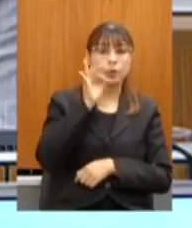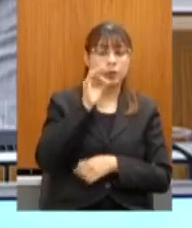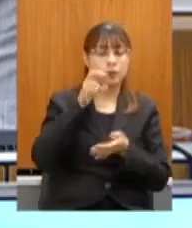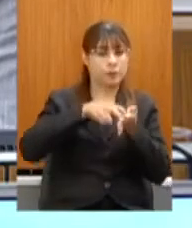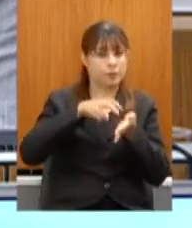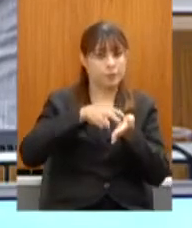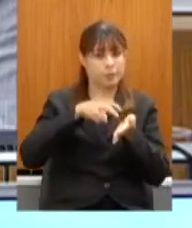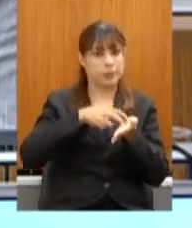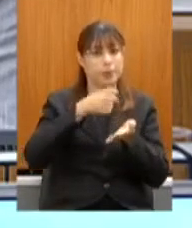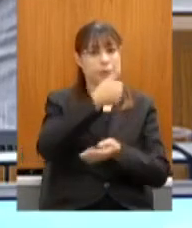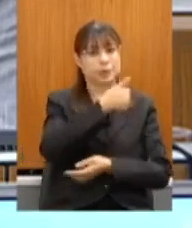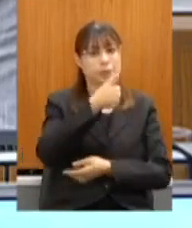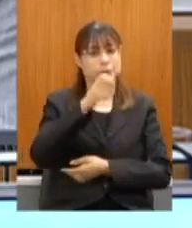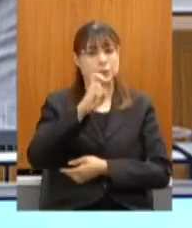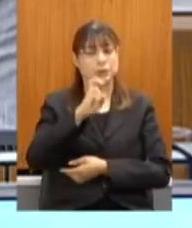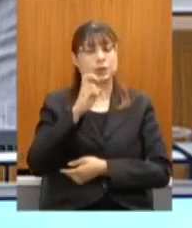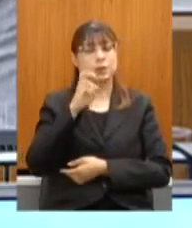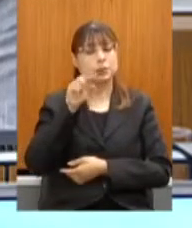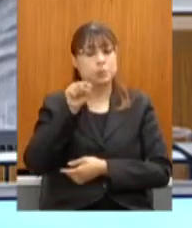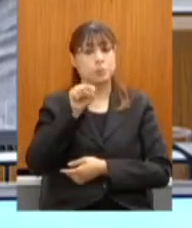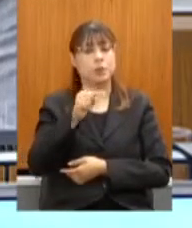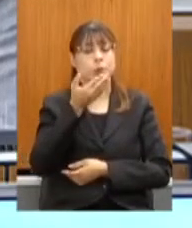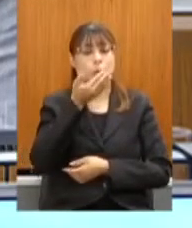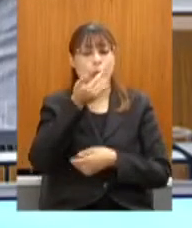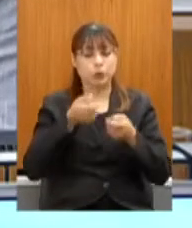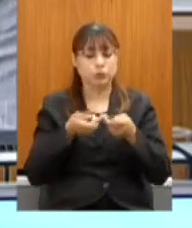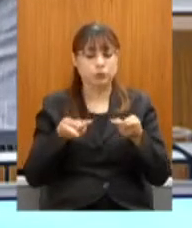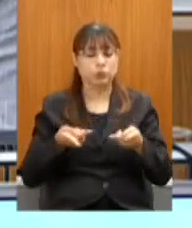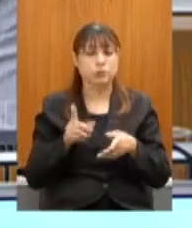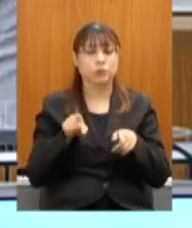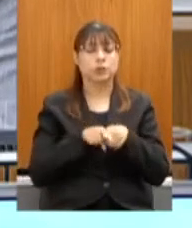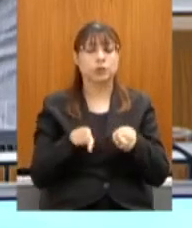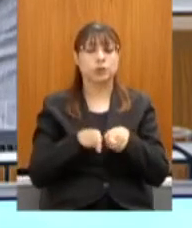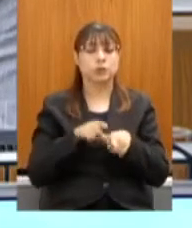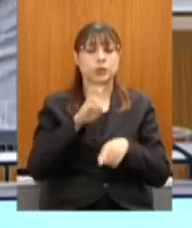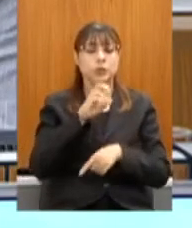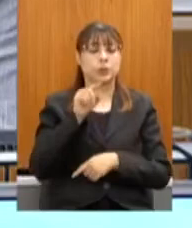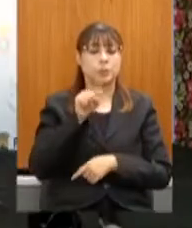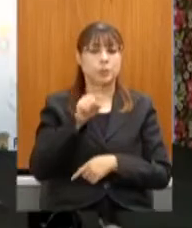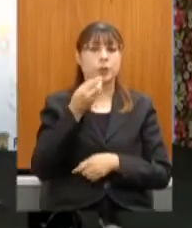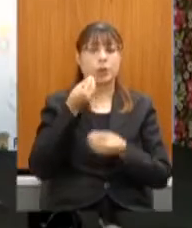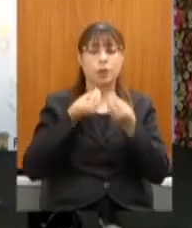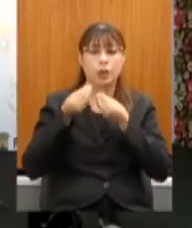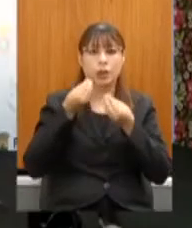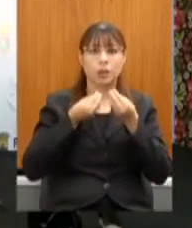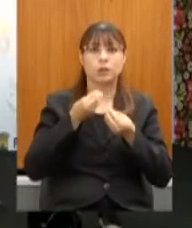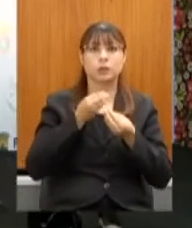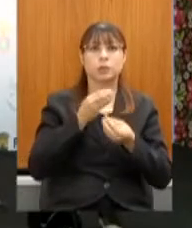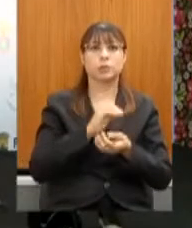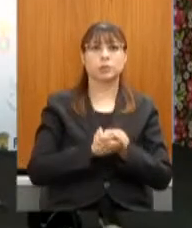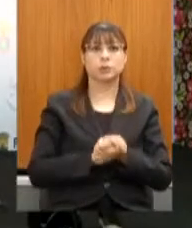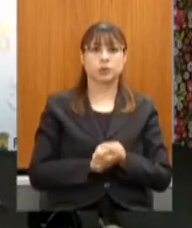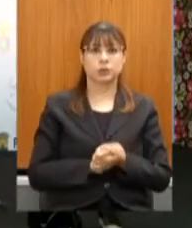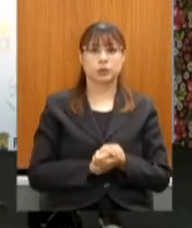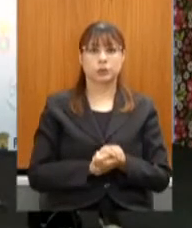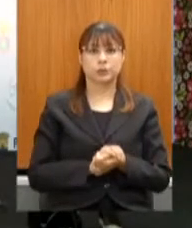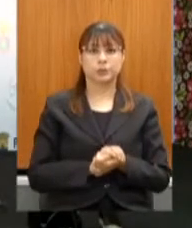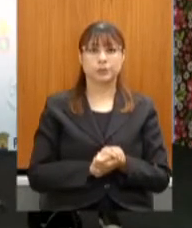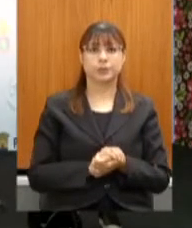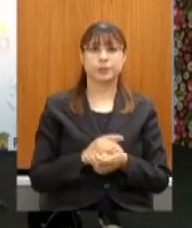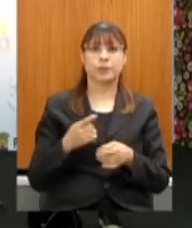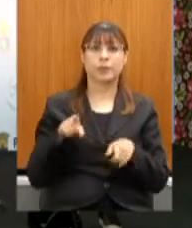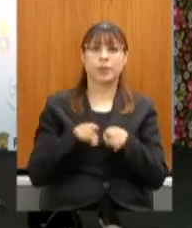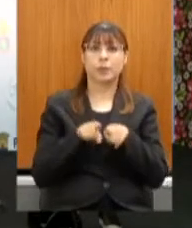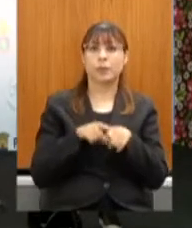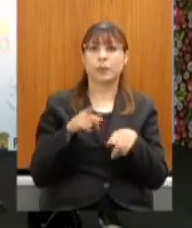mil marmitex, 50 mil lanches, 1.490 kits para o inverno, foi uma época muito difícil,